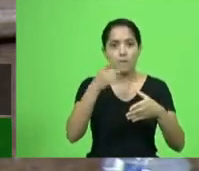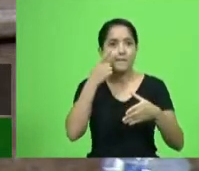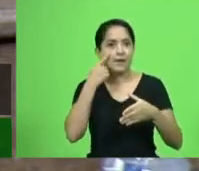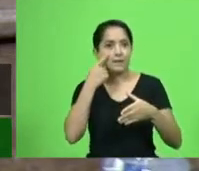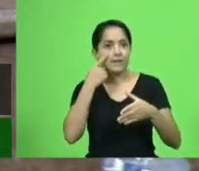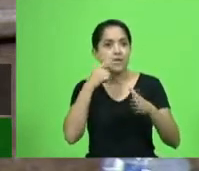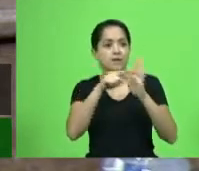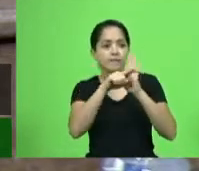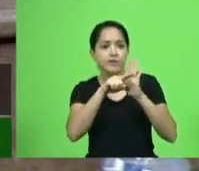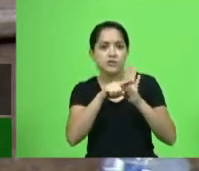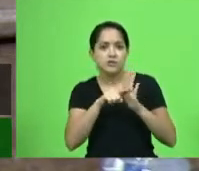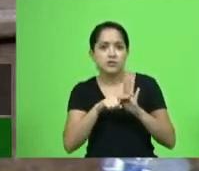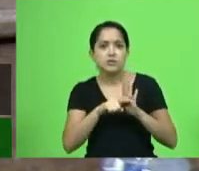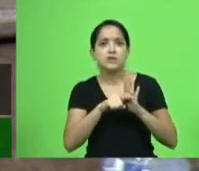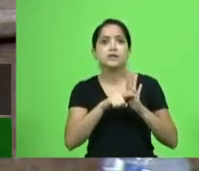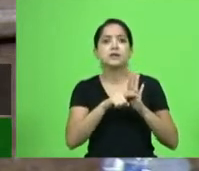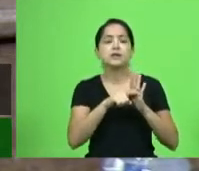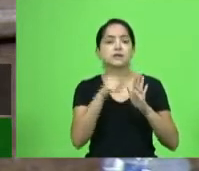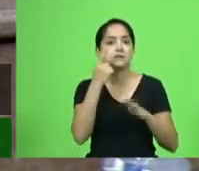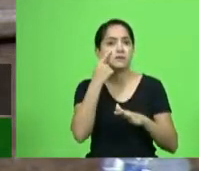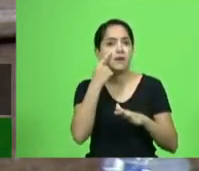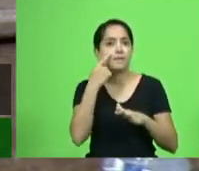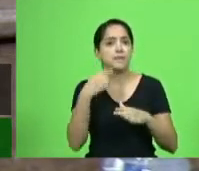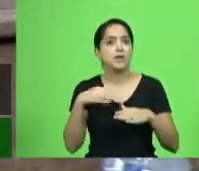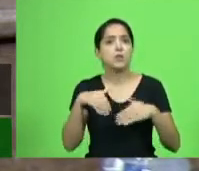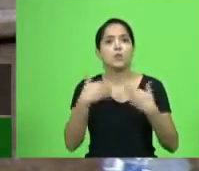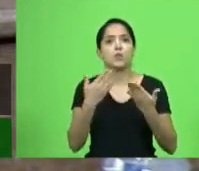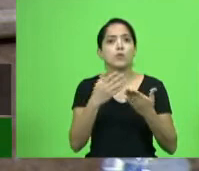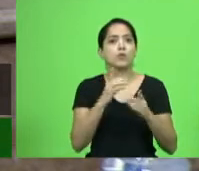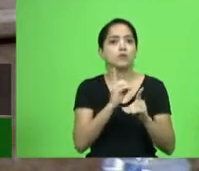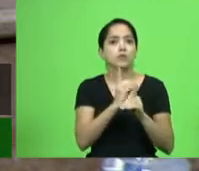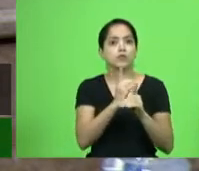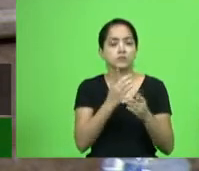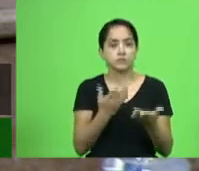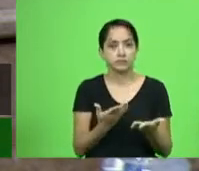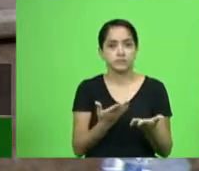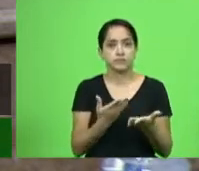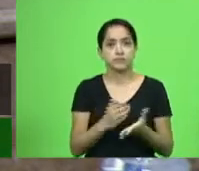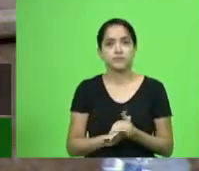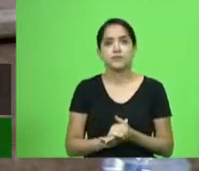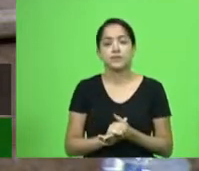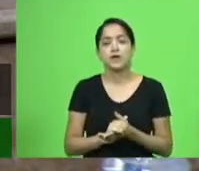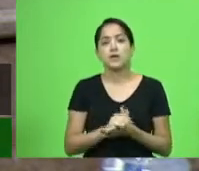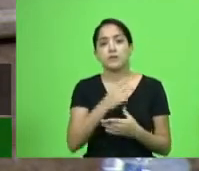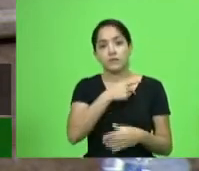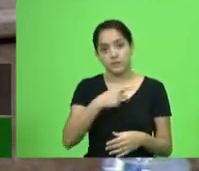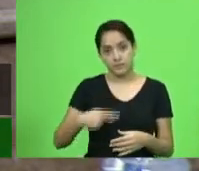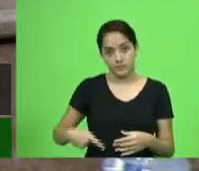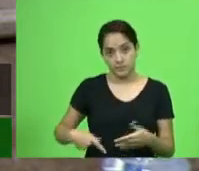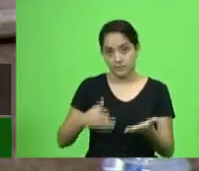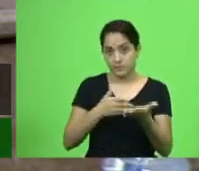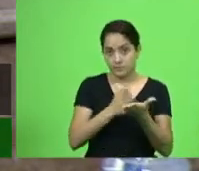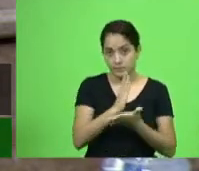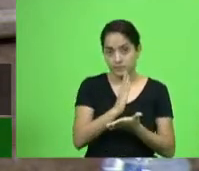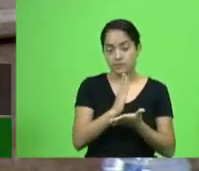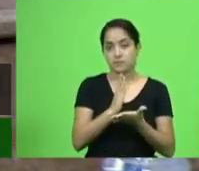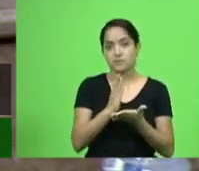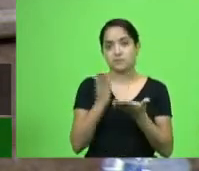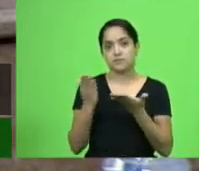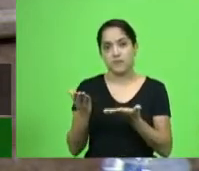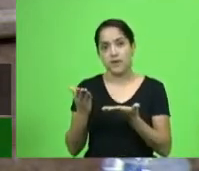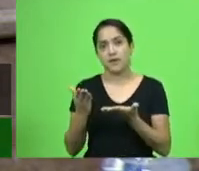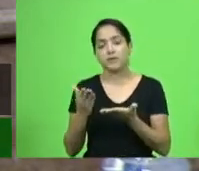todos os problemas que estão acontecendo na SAMU. Vou levar ao presidente, espero a aprovação da presidência,